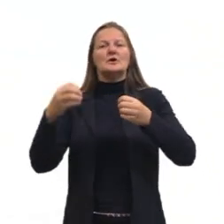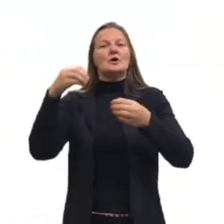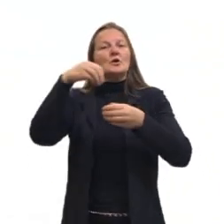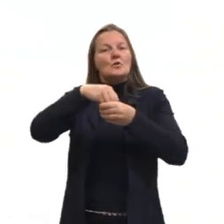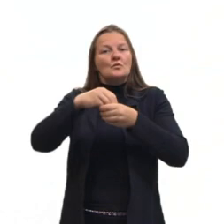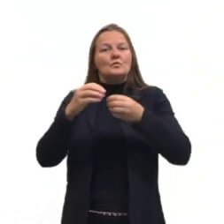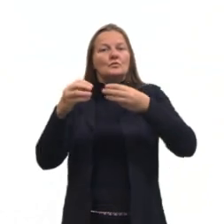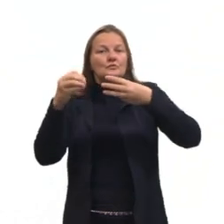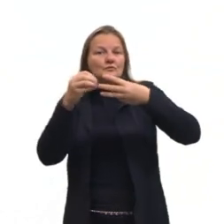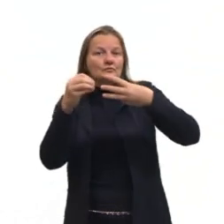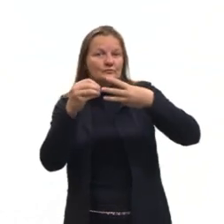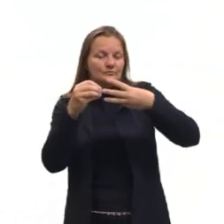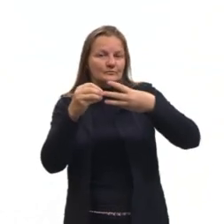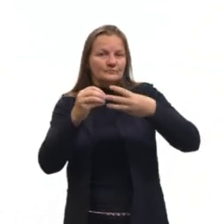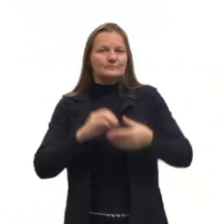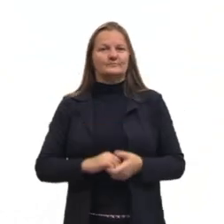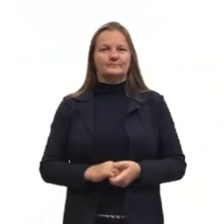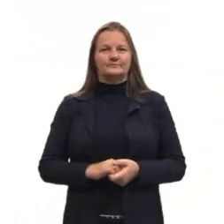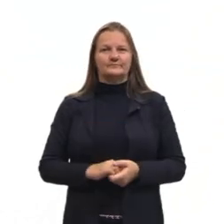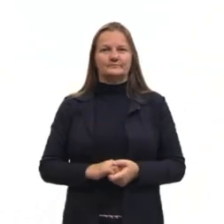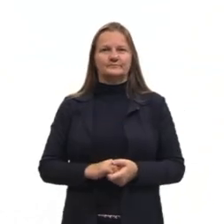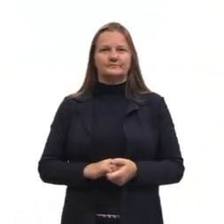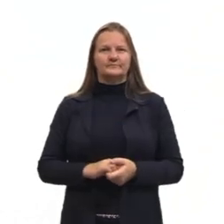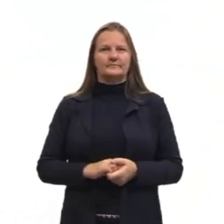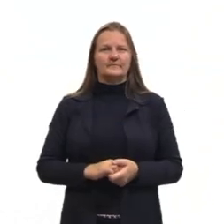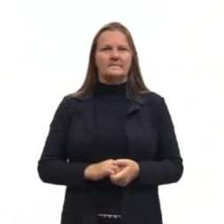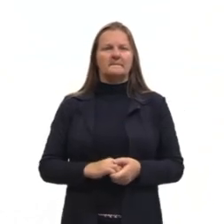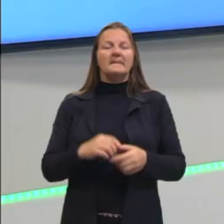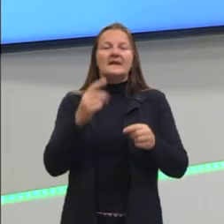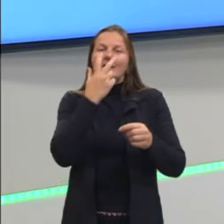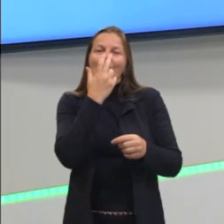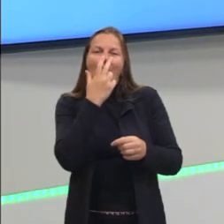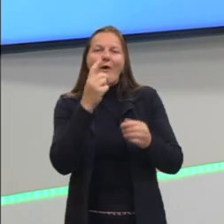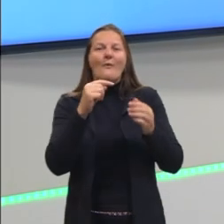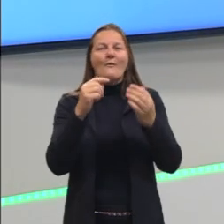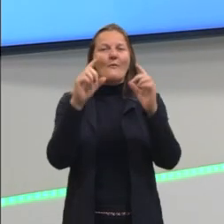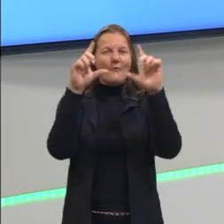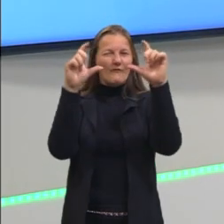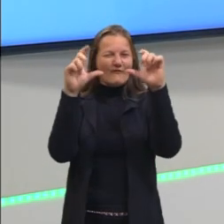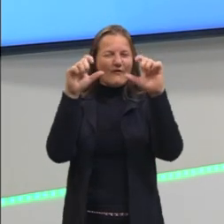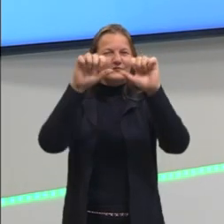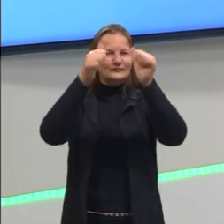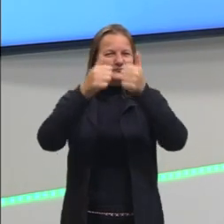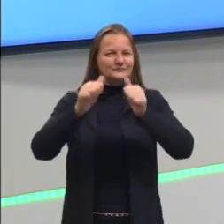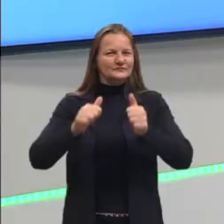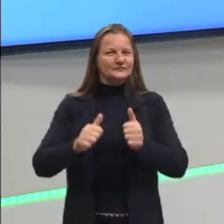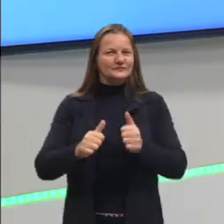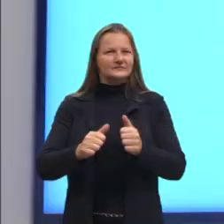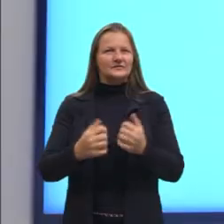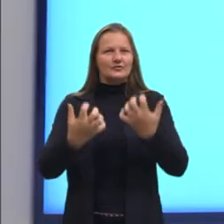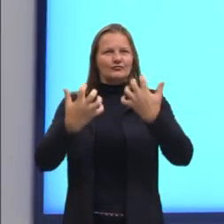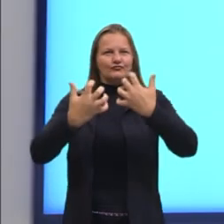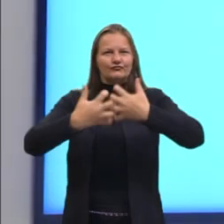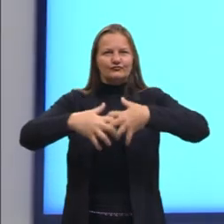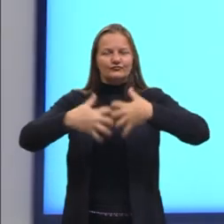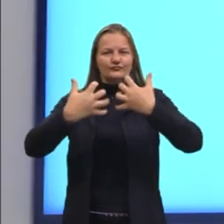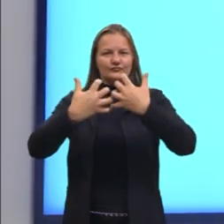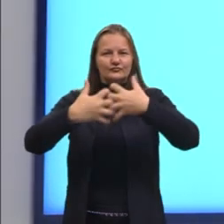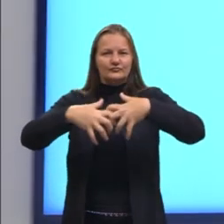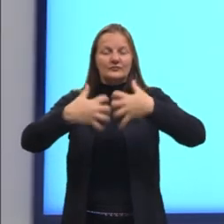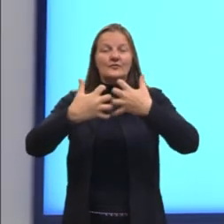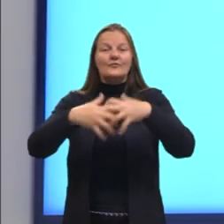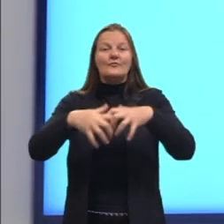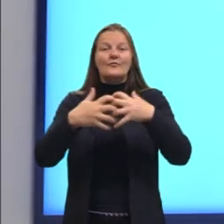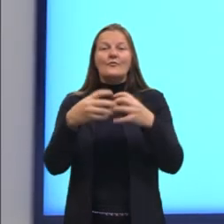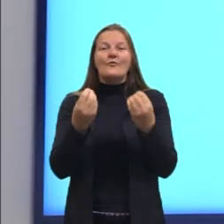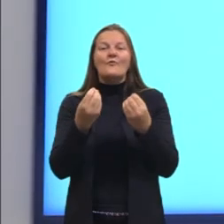que formam as células. Então, aqui eu coloquei algumas imagens de engrenagens para representar,